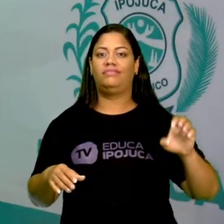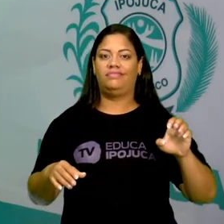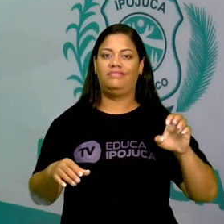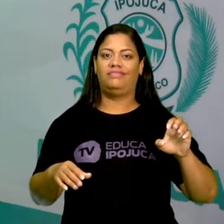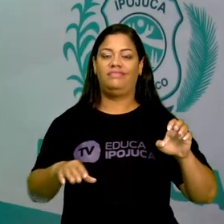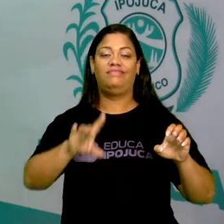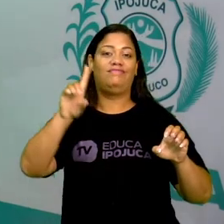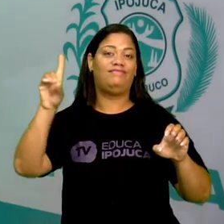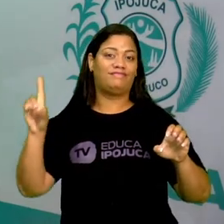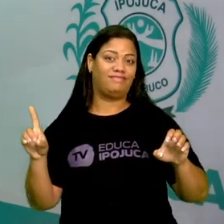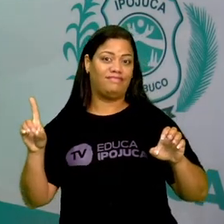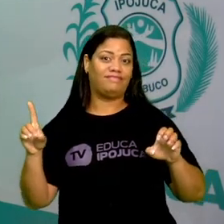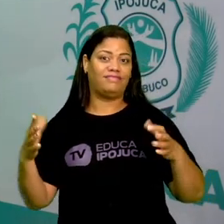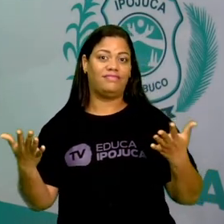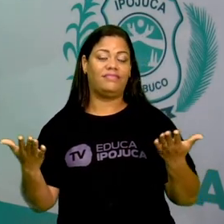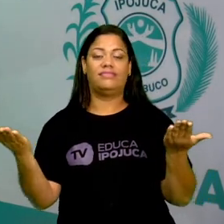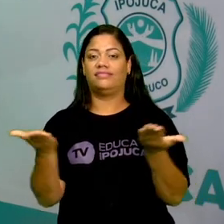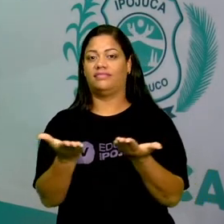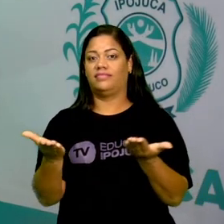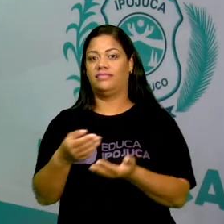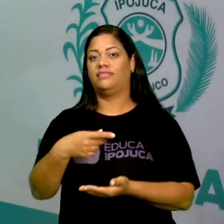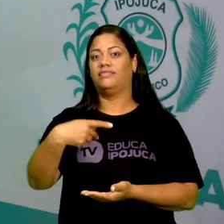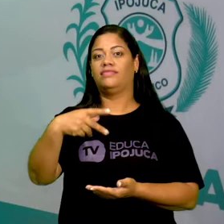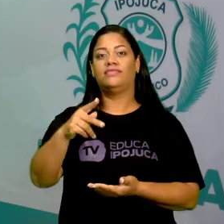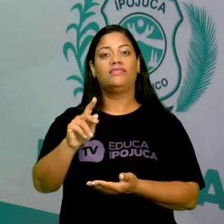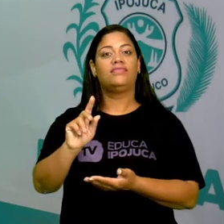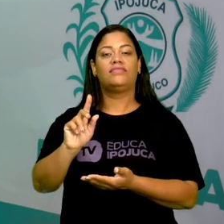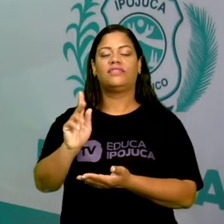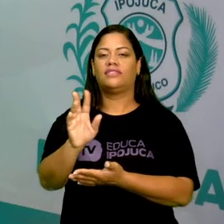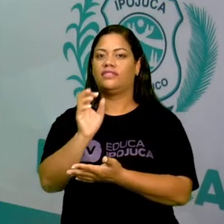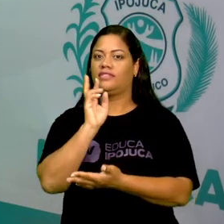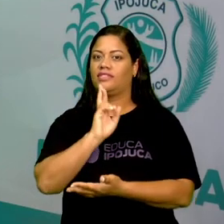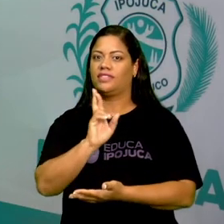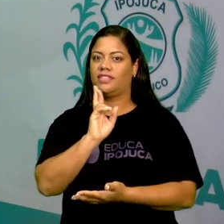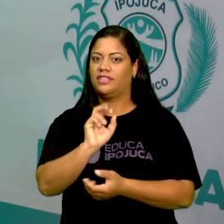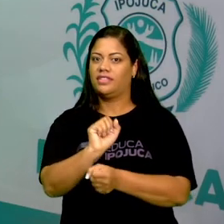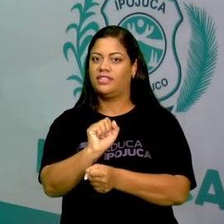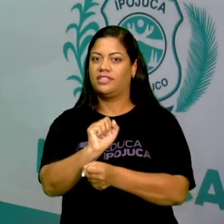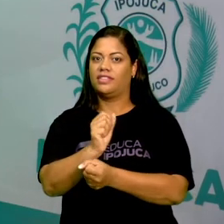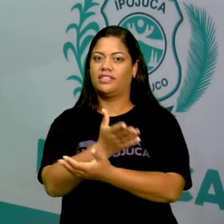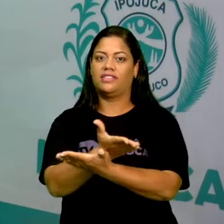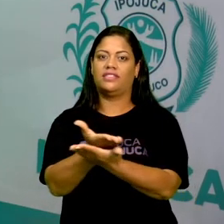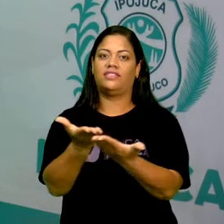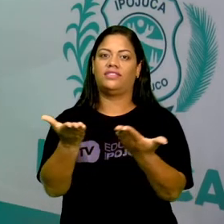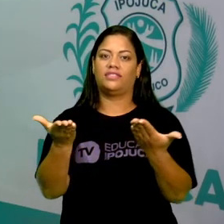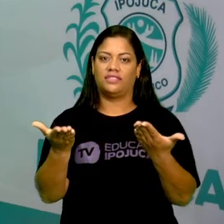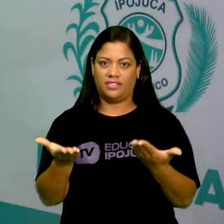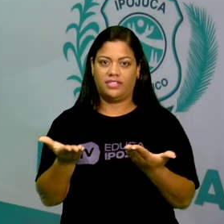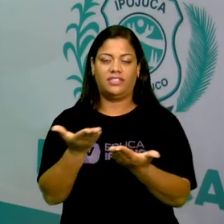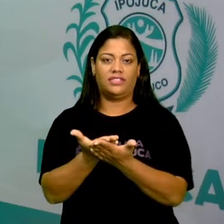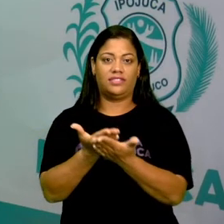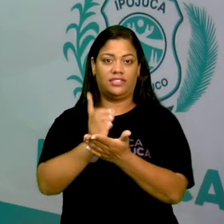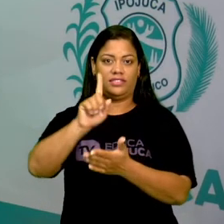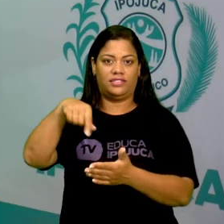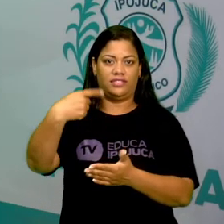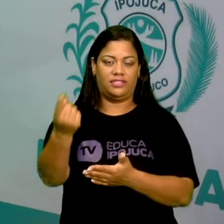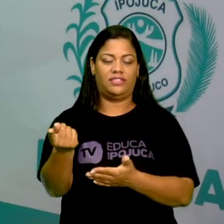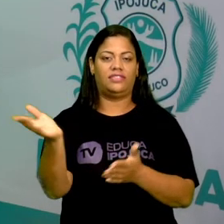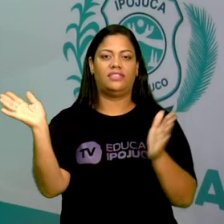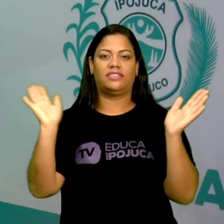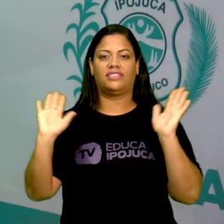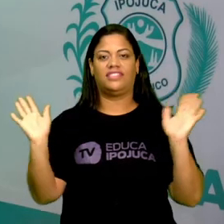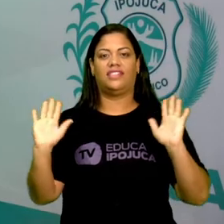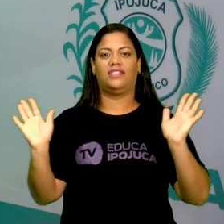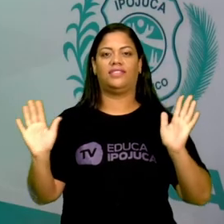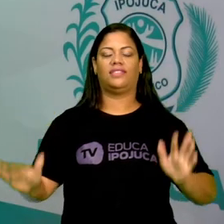Eu deixo este desafio com vocês e aguardo vocês na próxima aula. Até lá, se